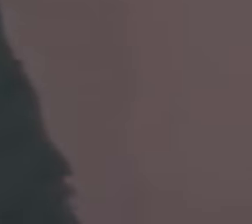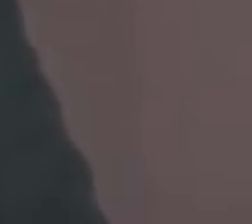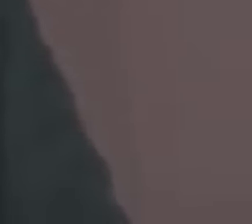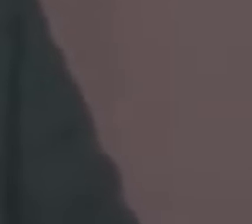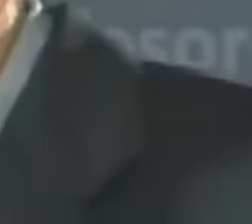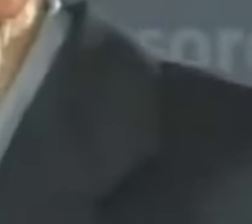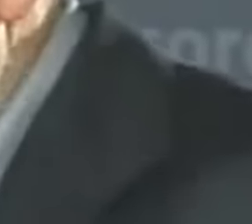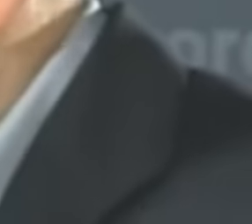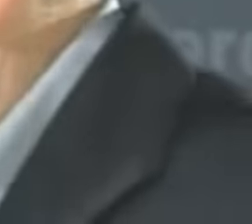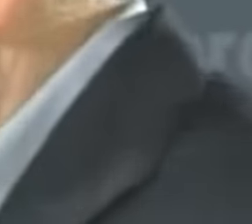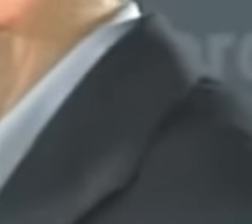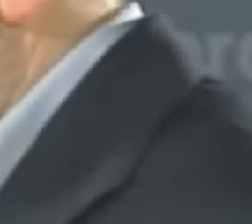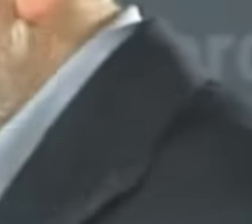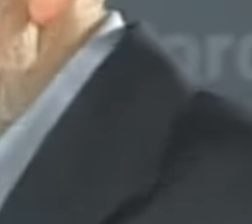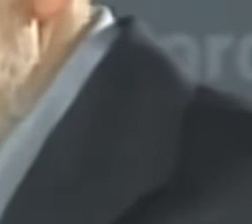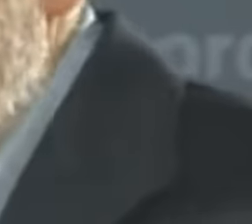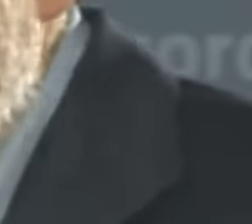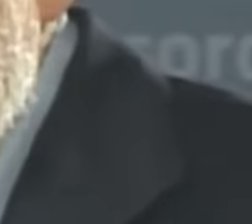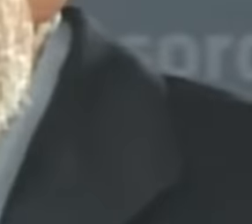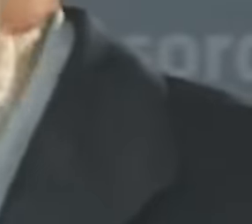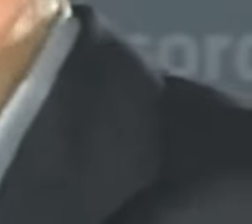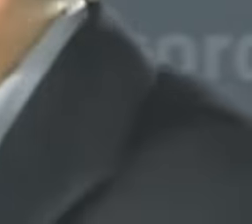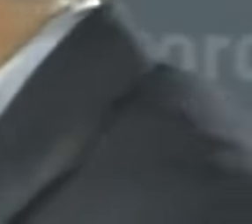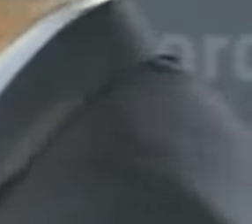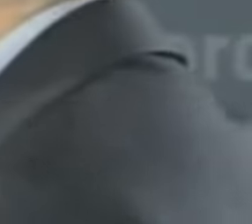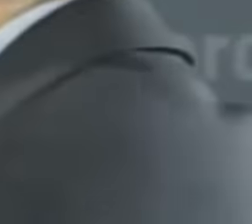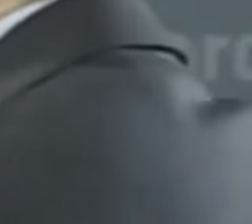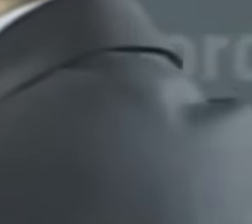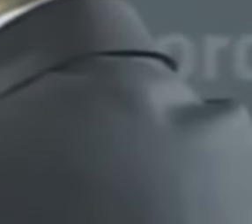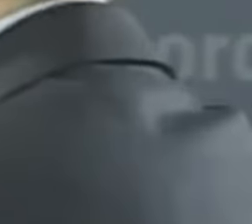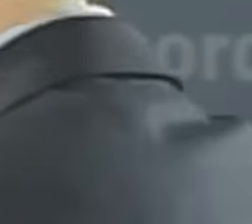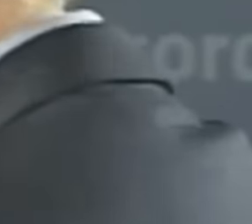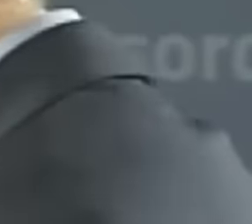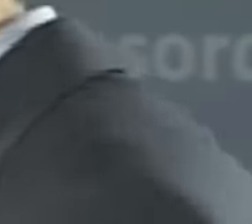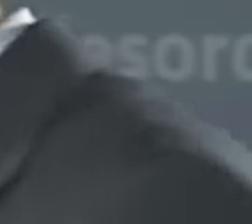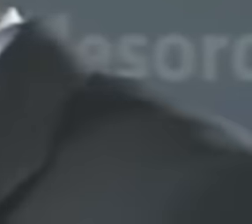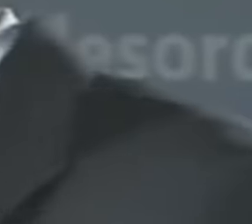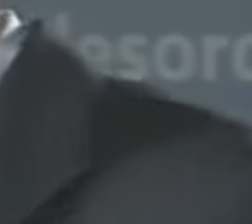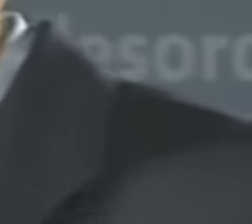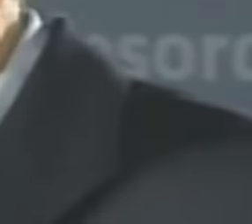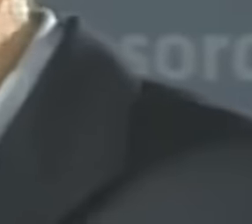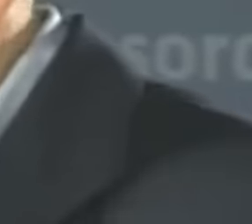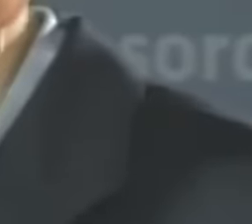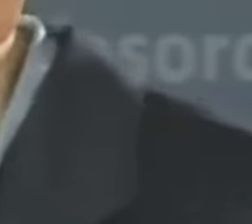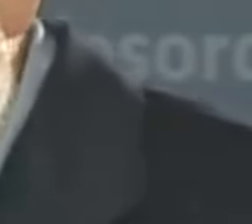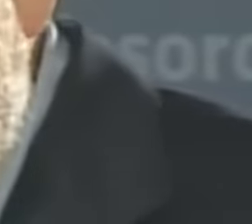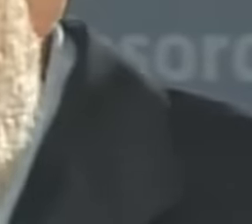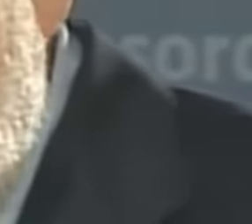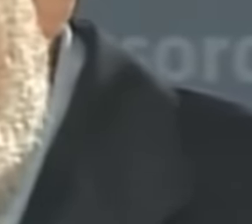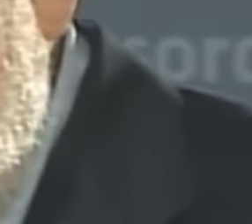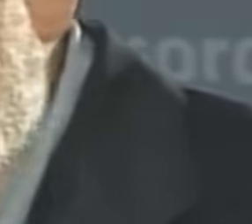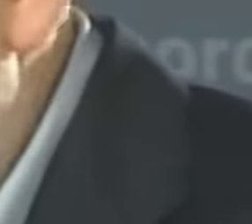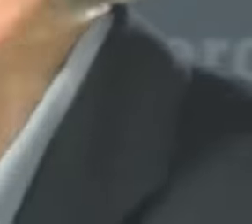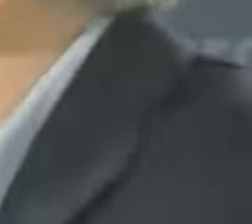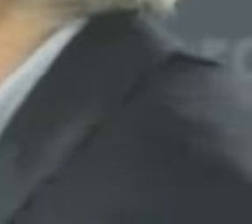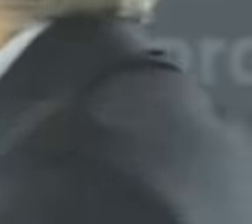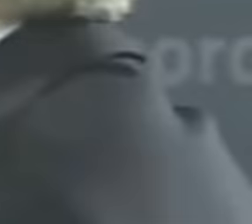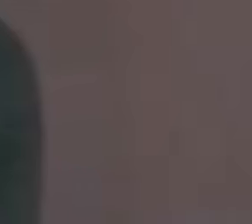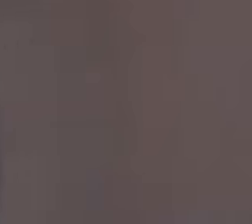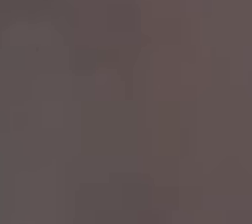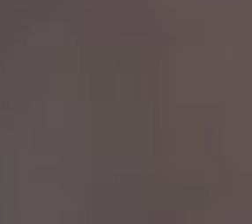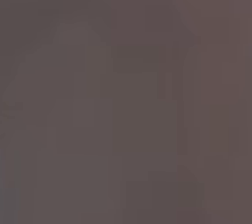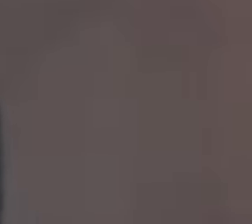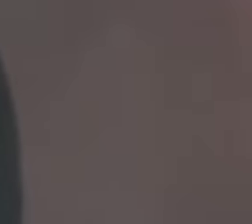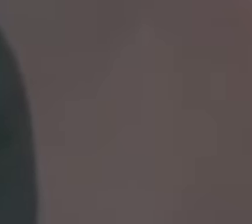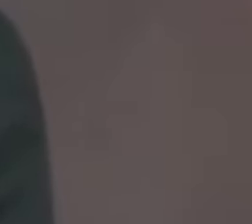eu digo mais medo que se soma ao medo o que faz bater o coração não é o amor o